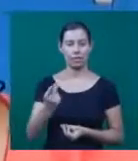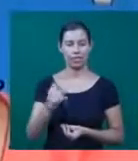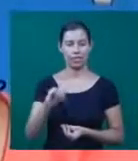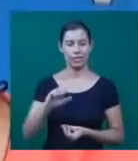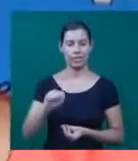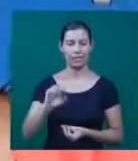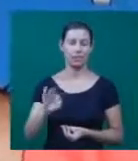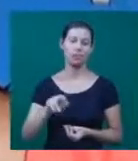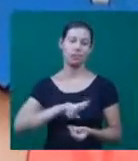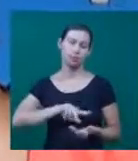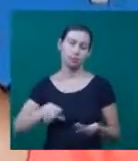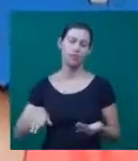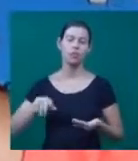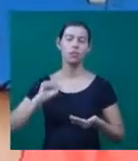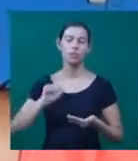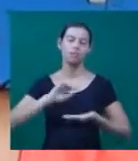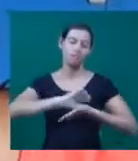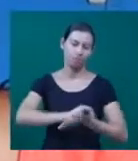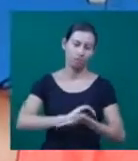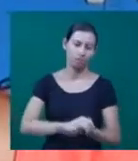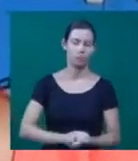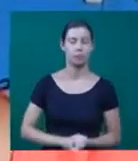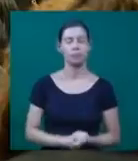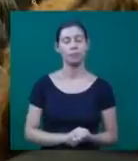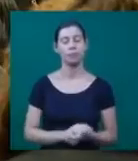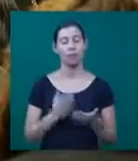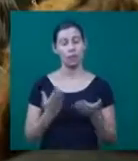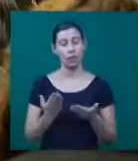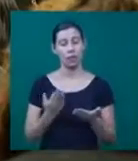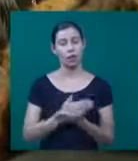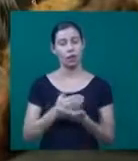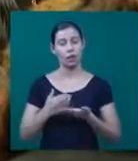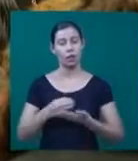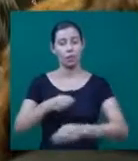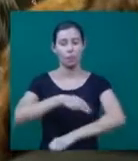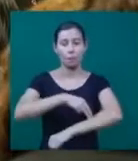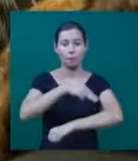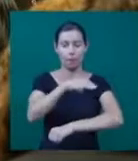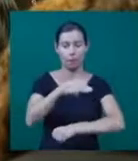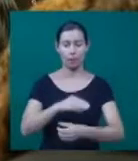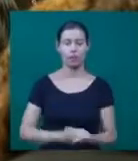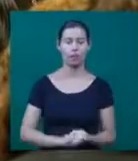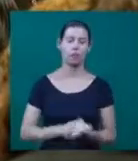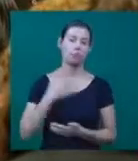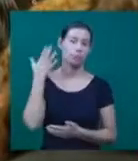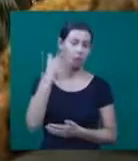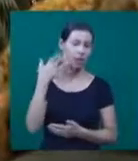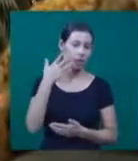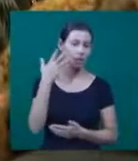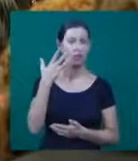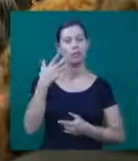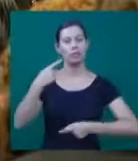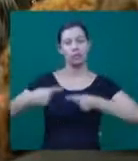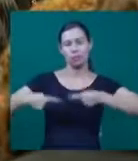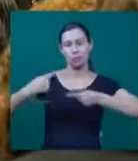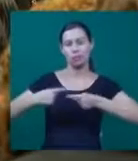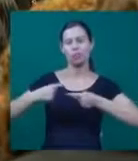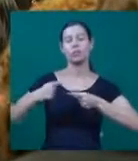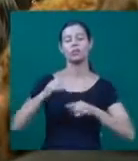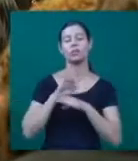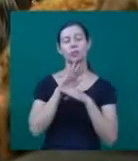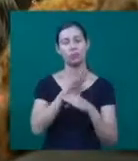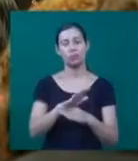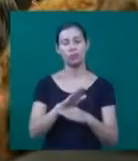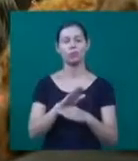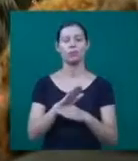atividades, Dandara planeja começar o mestrado ainda esse ano. As palestras e discussões, segundo ela, são fundamentais, contribuem